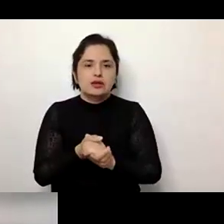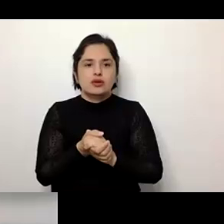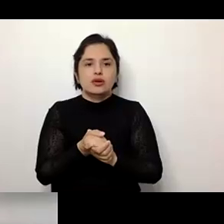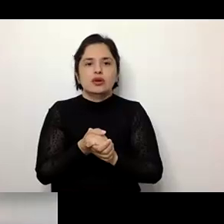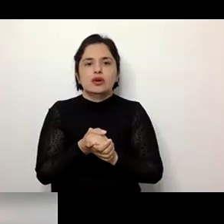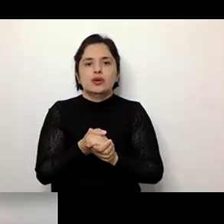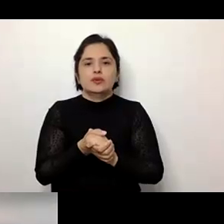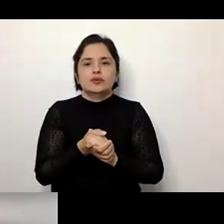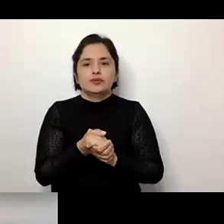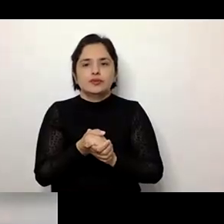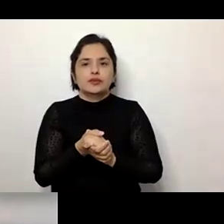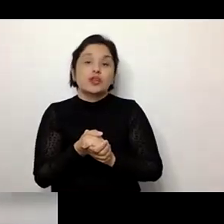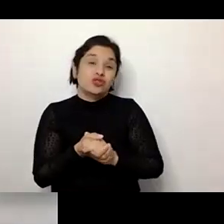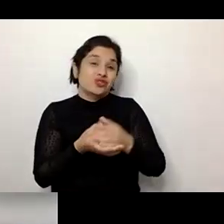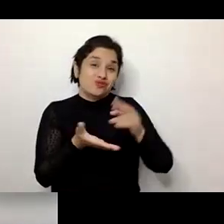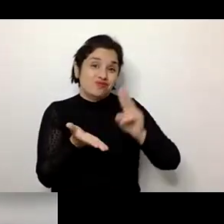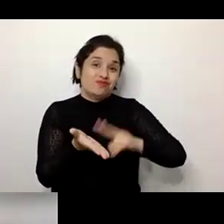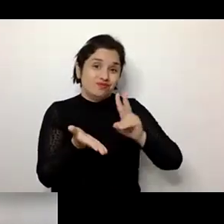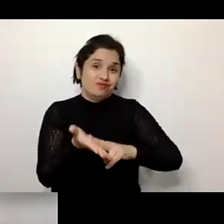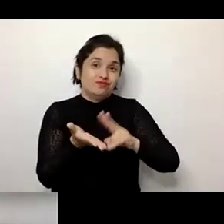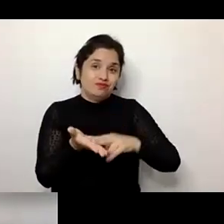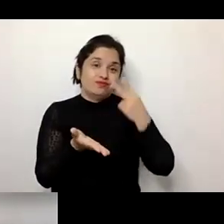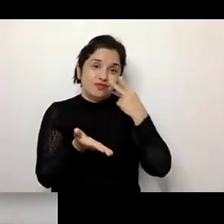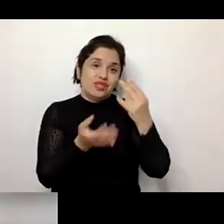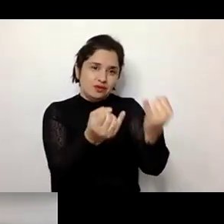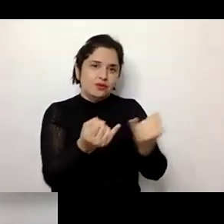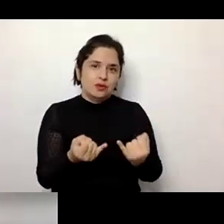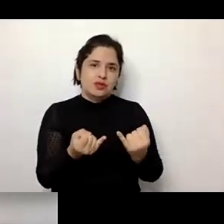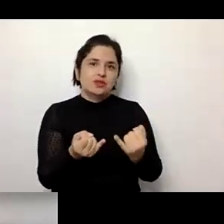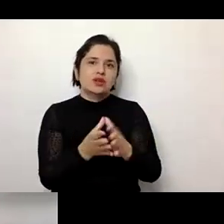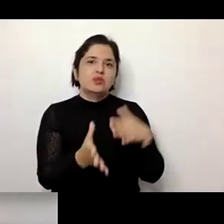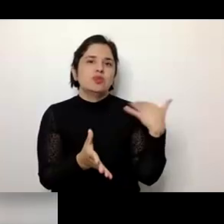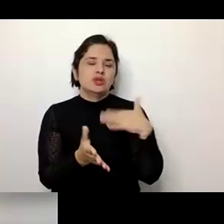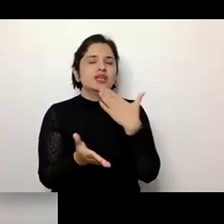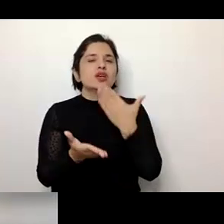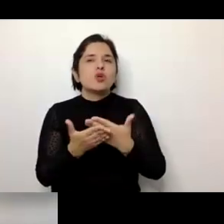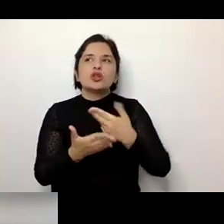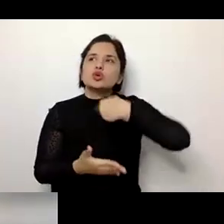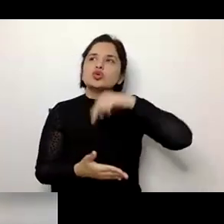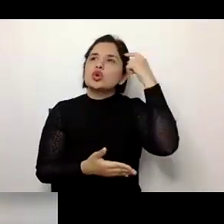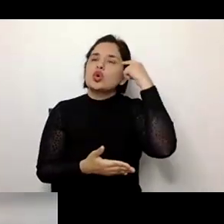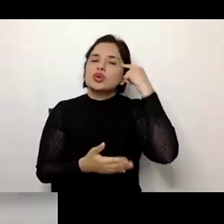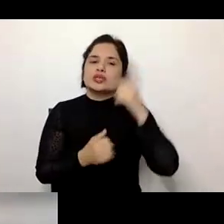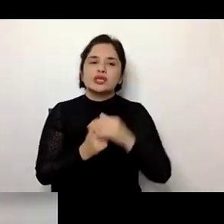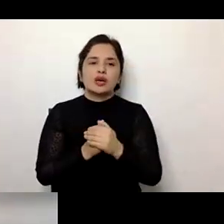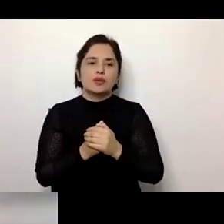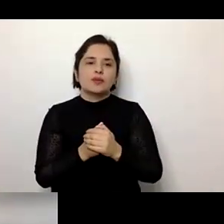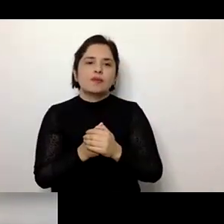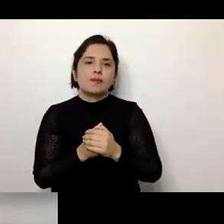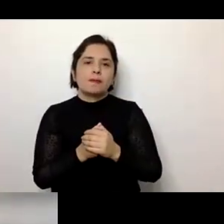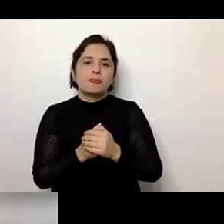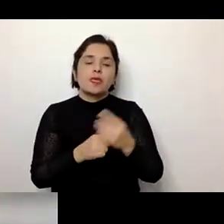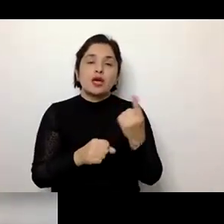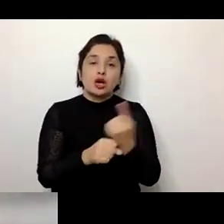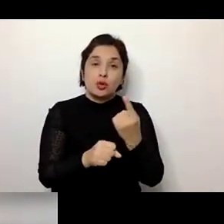essa informação, que é bem importante quando nós pensamos sobre isso. É claro que nós estamos falando